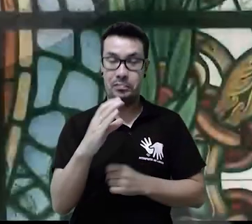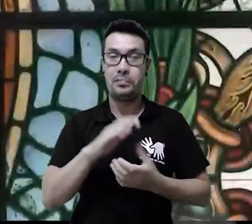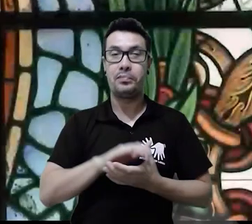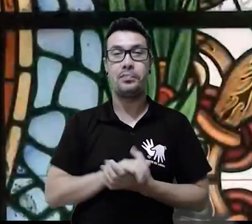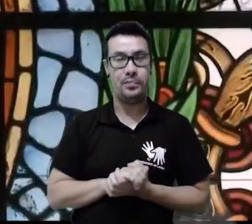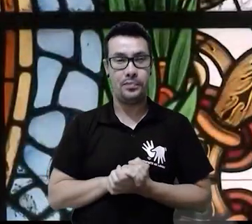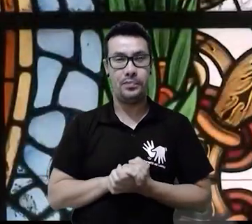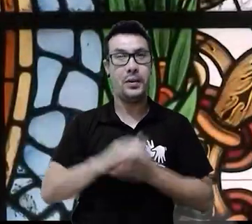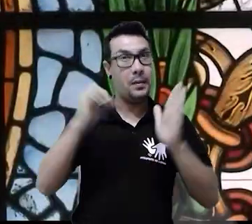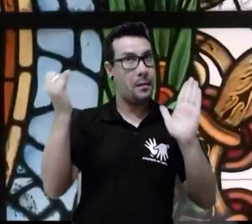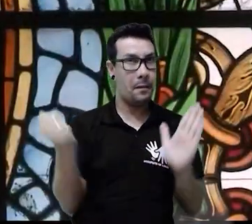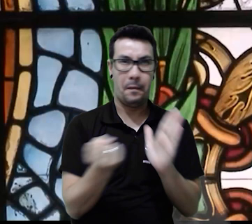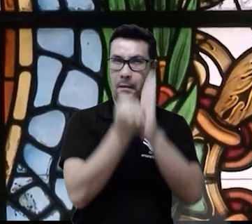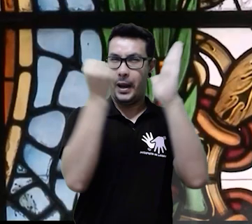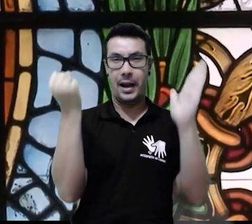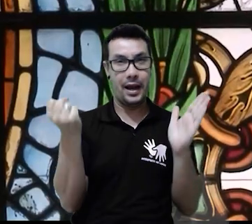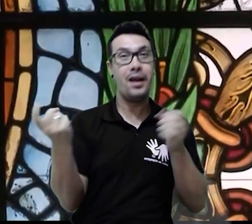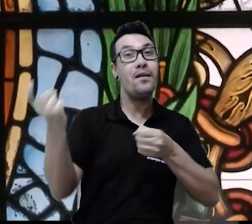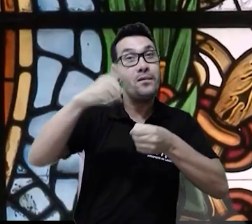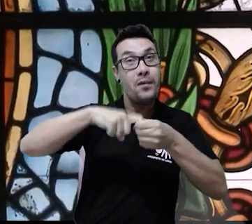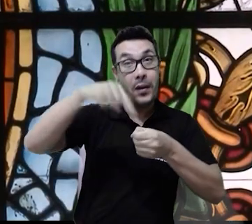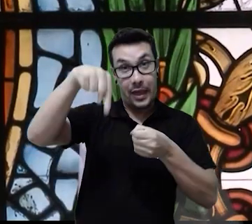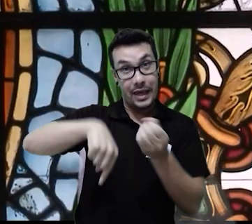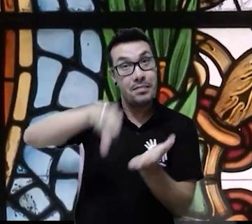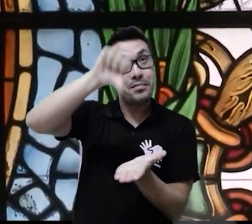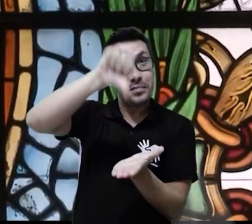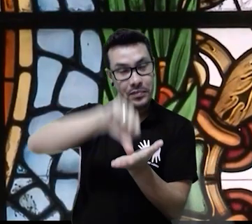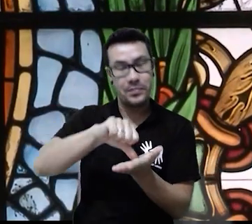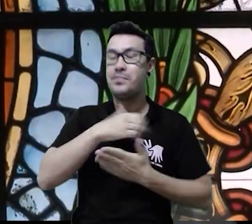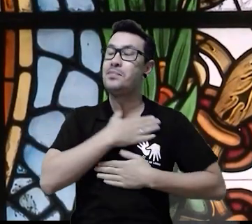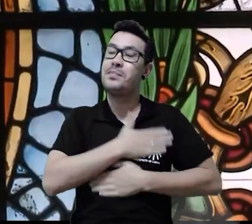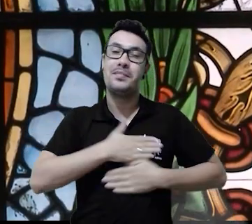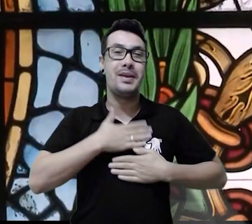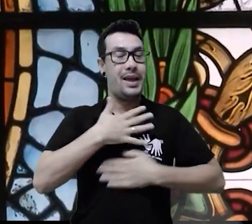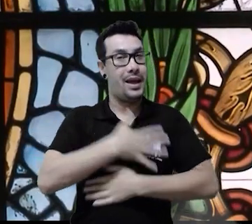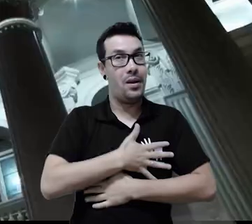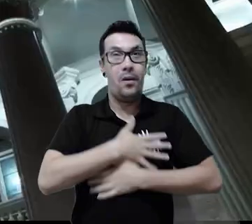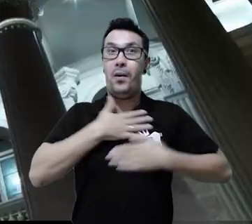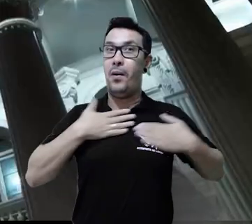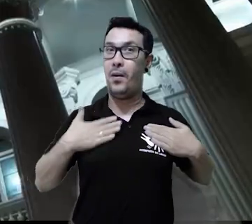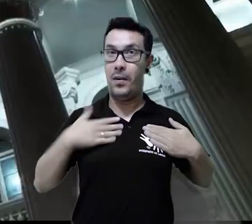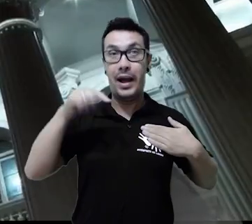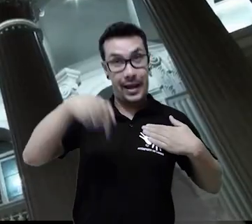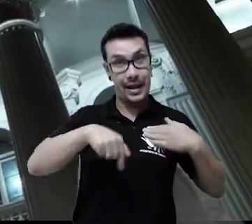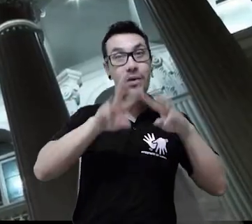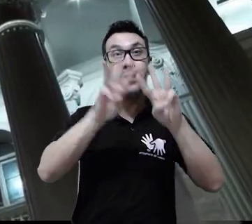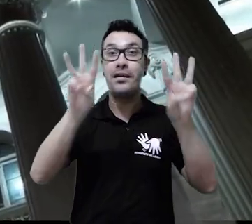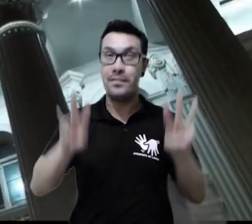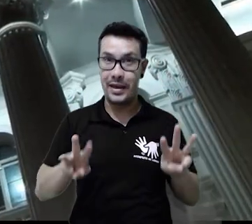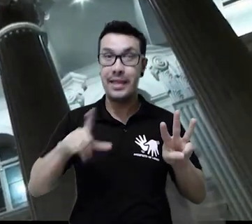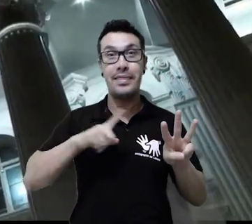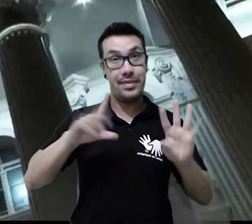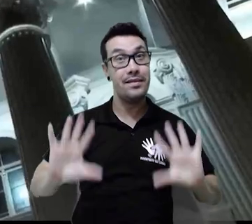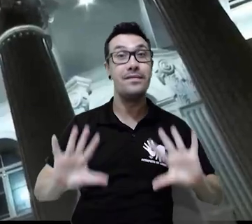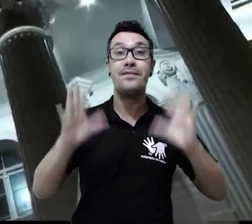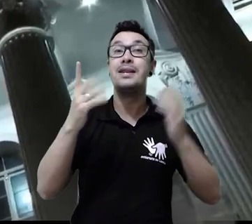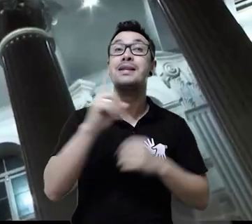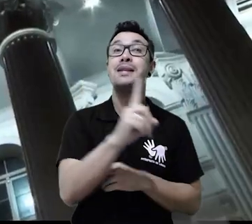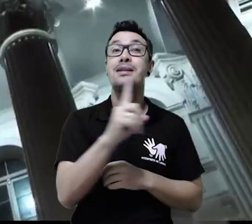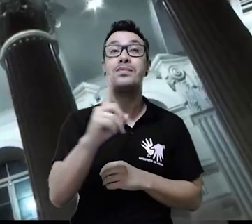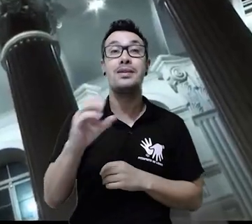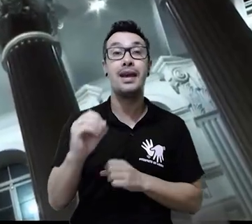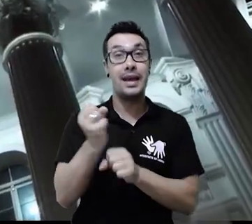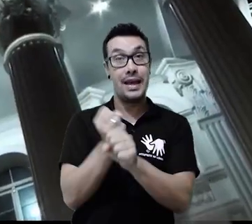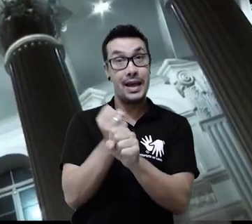Além de marcar o retorno de Curitiba como sede, será um prazer e uma honra para a UFPR, nas comemorações de seus 110